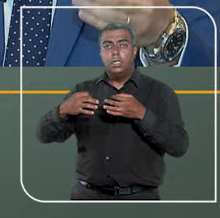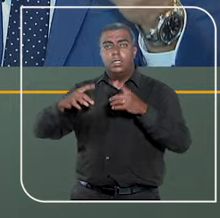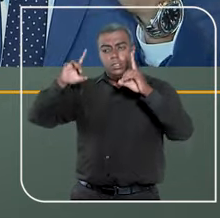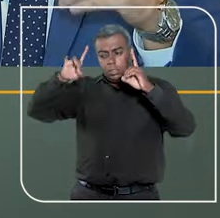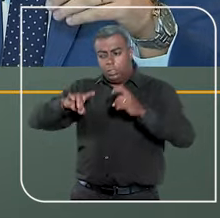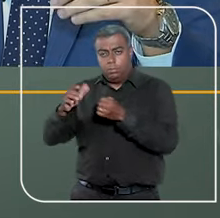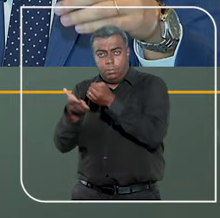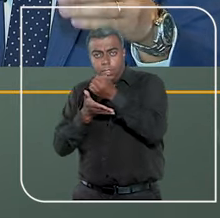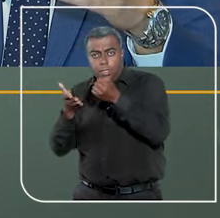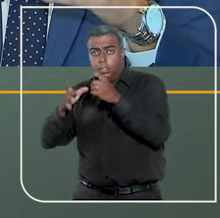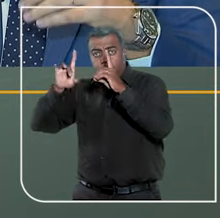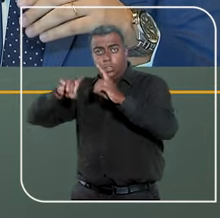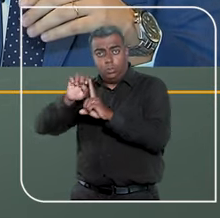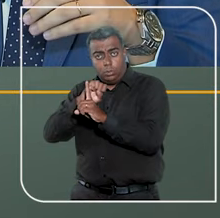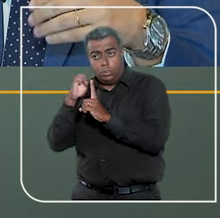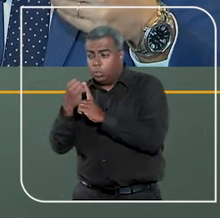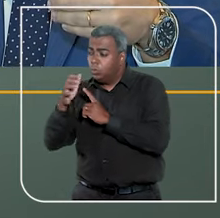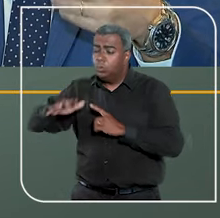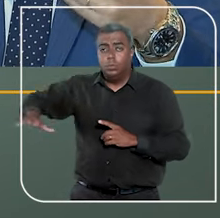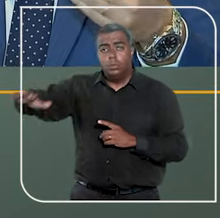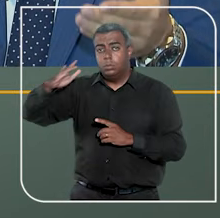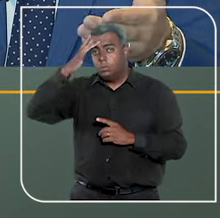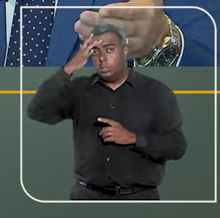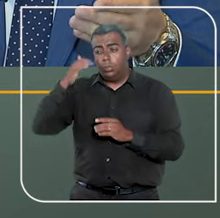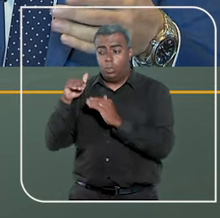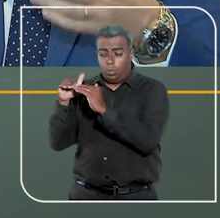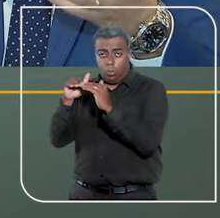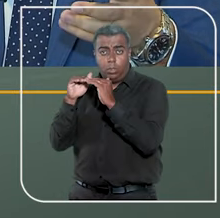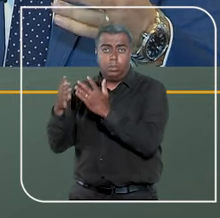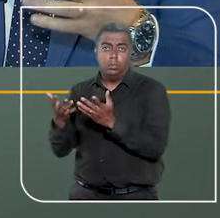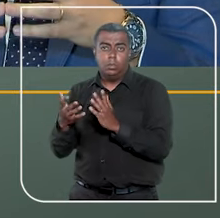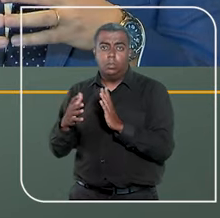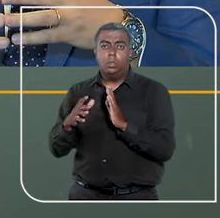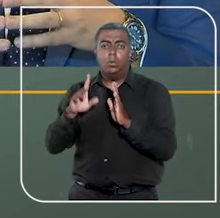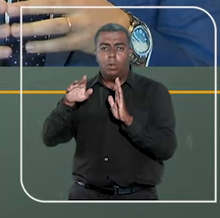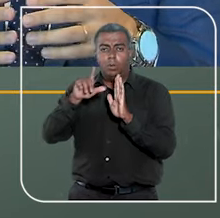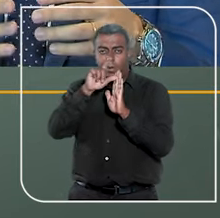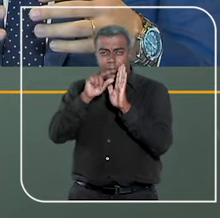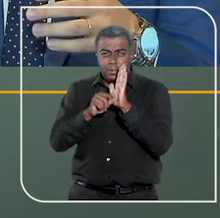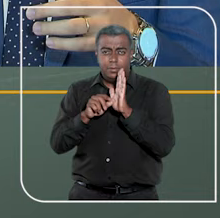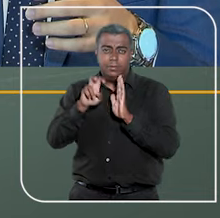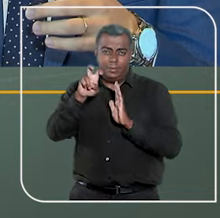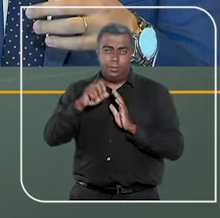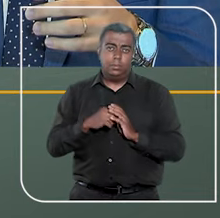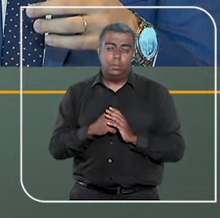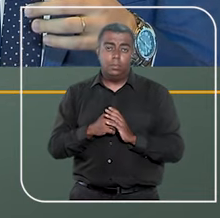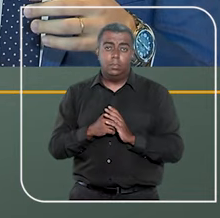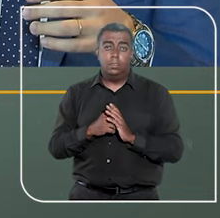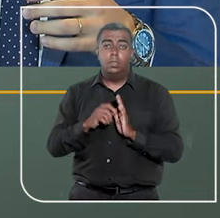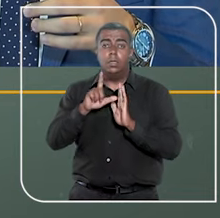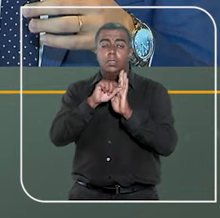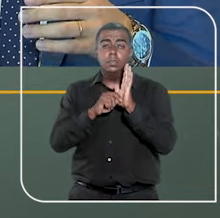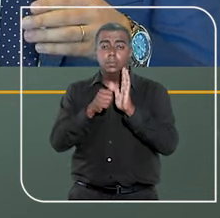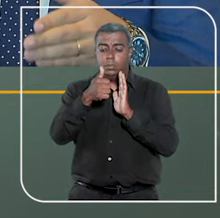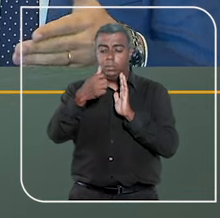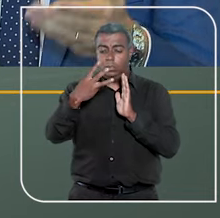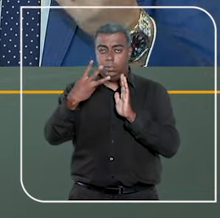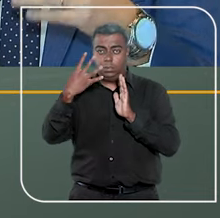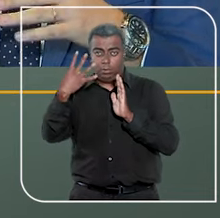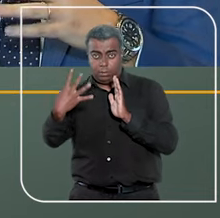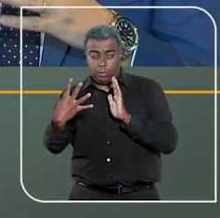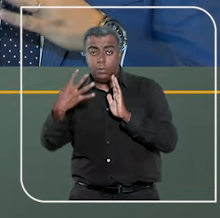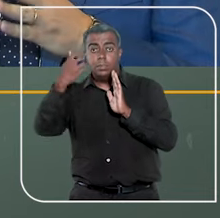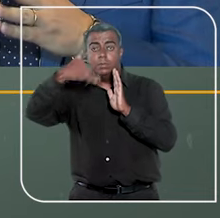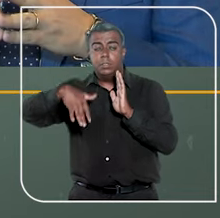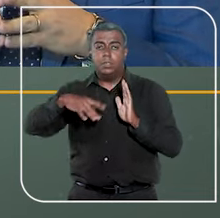fundamentais, direitos sociais a toda a população em condições de igualdade, como prevê o artigo 5º. E no artigo 134, quando